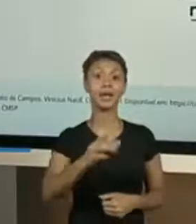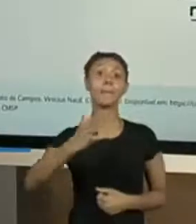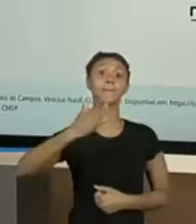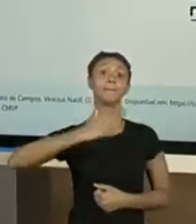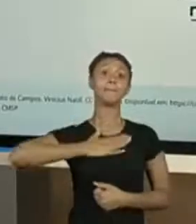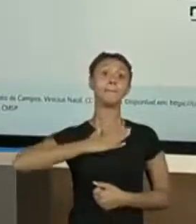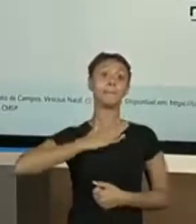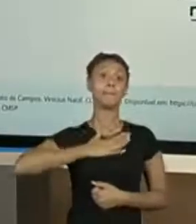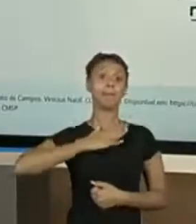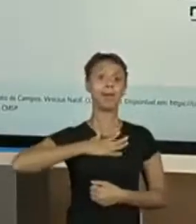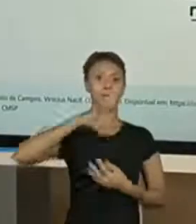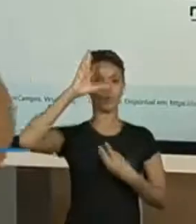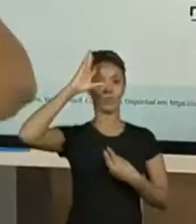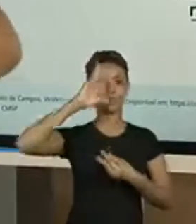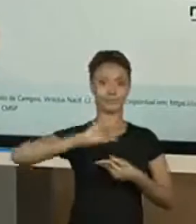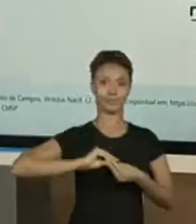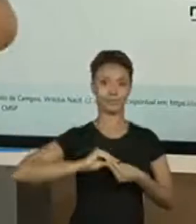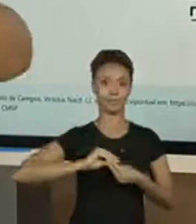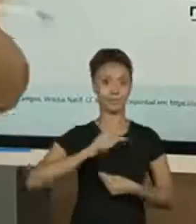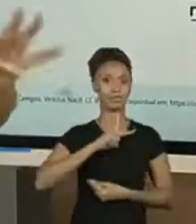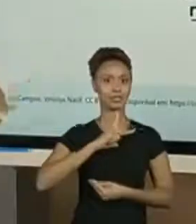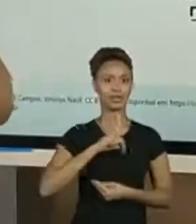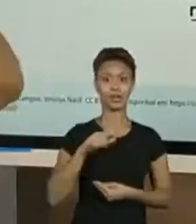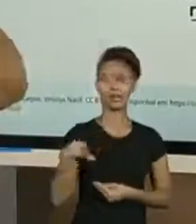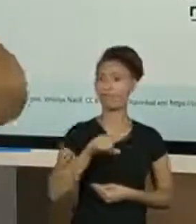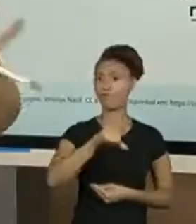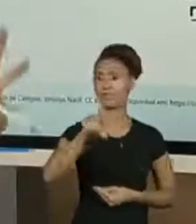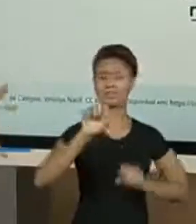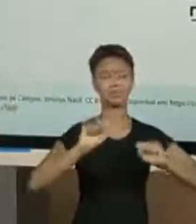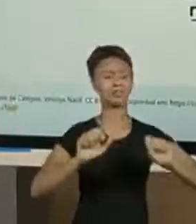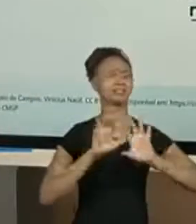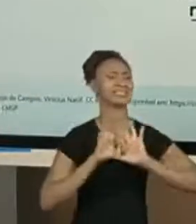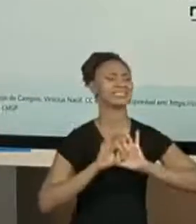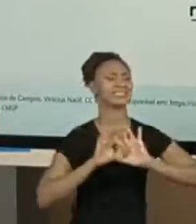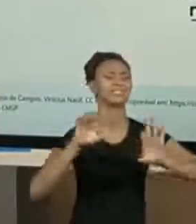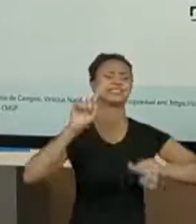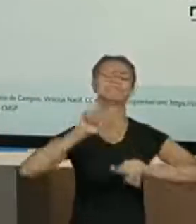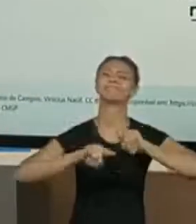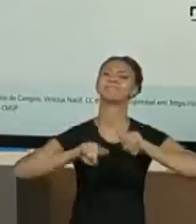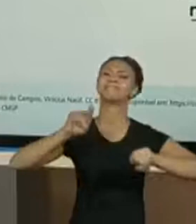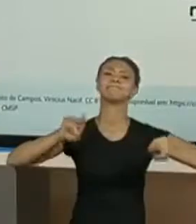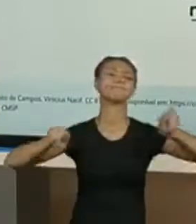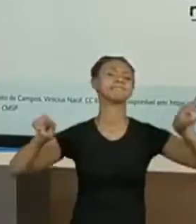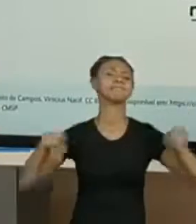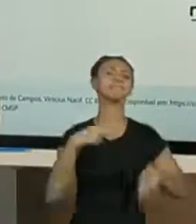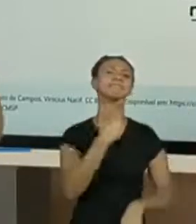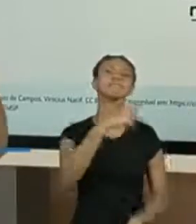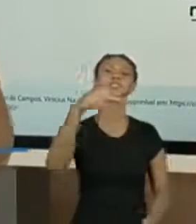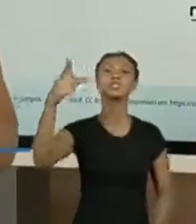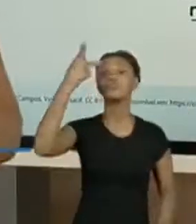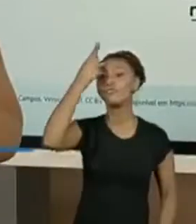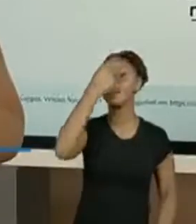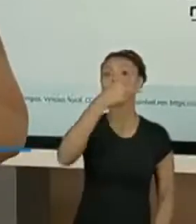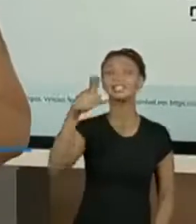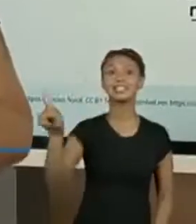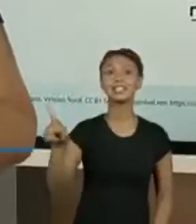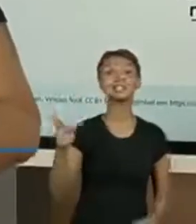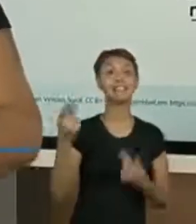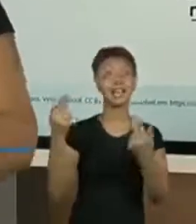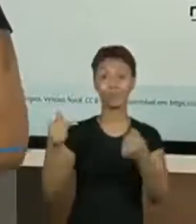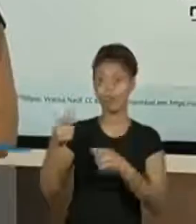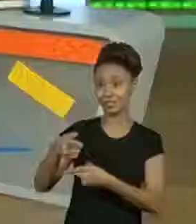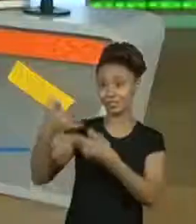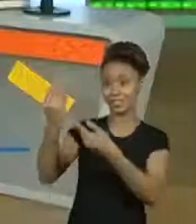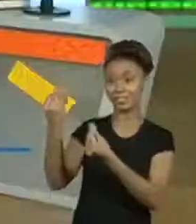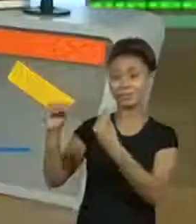interpretação. Vocês, inúmeras, vocês podem ter as reflexões de vocês, como vocês apresentaram no